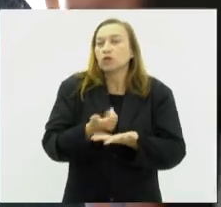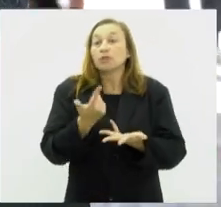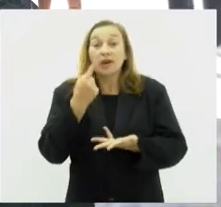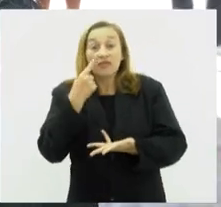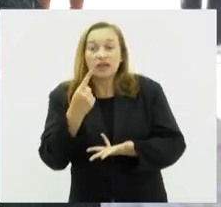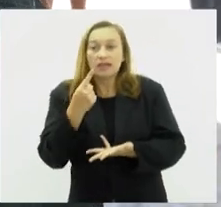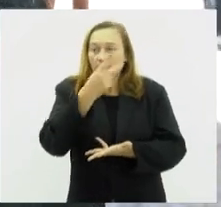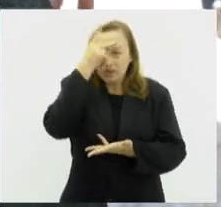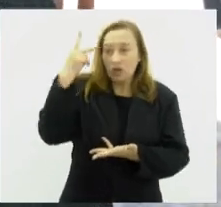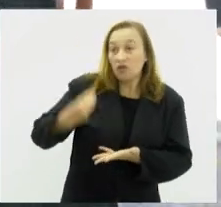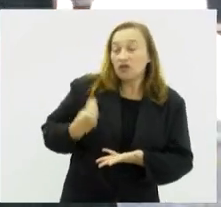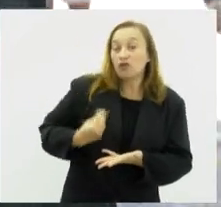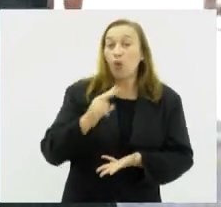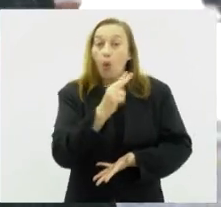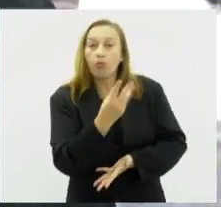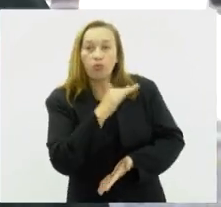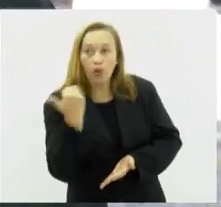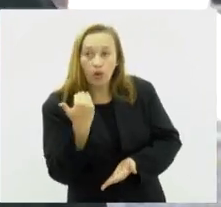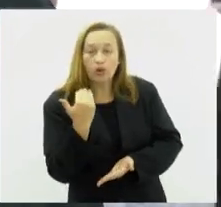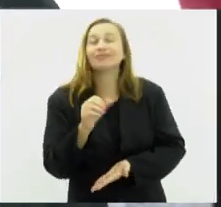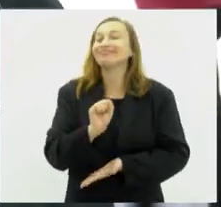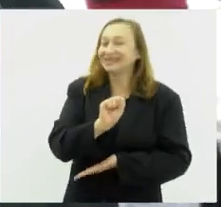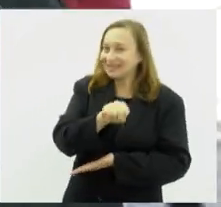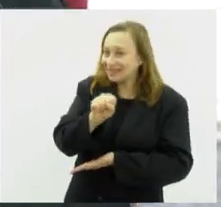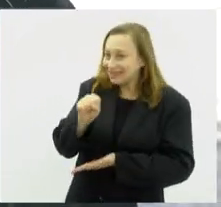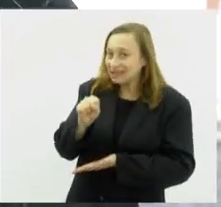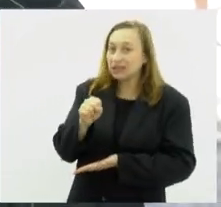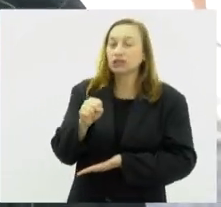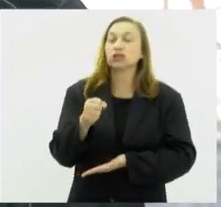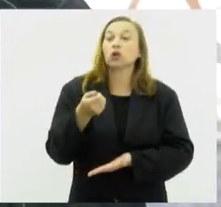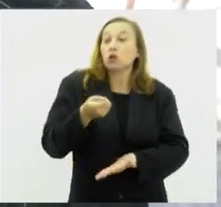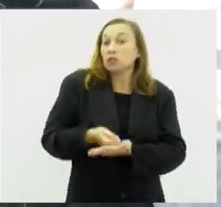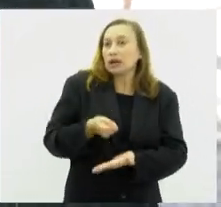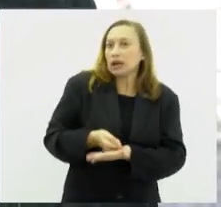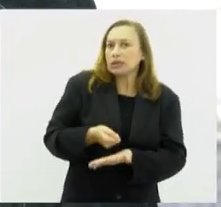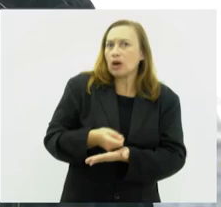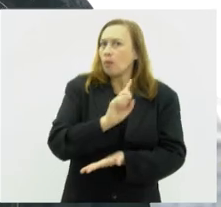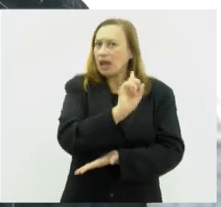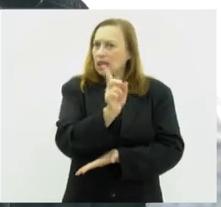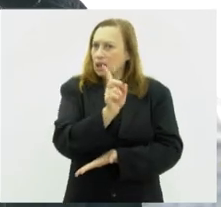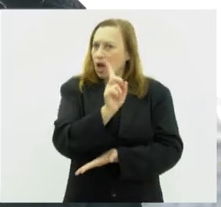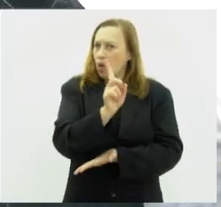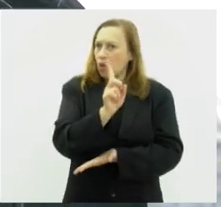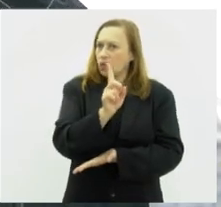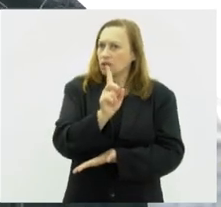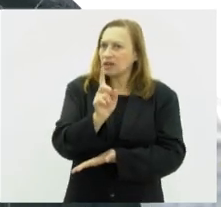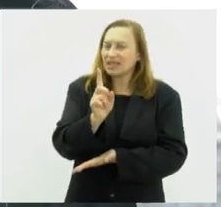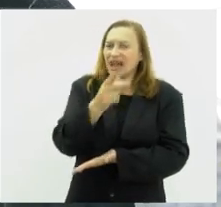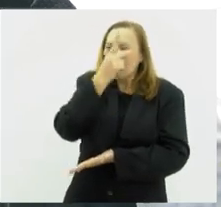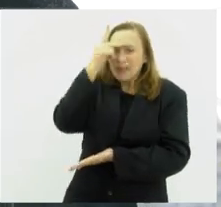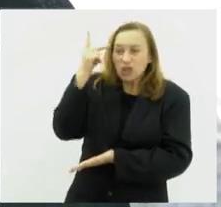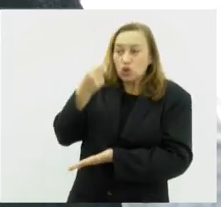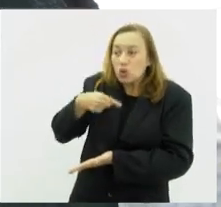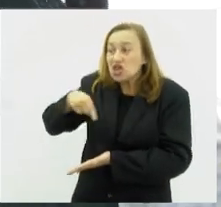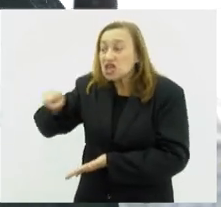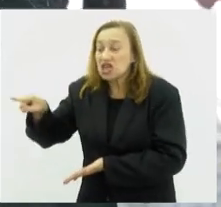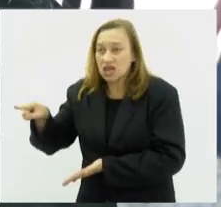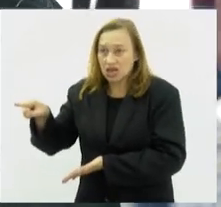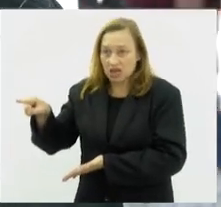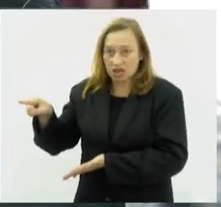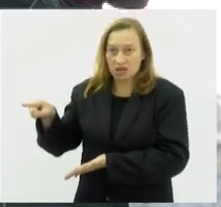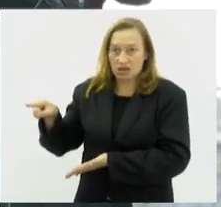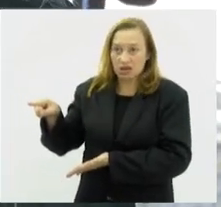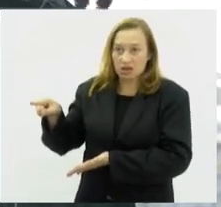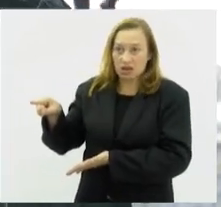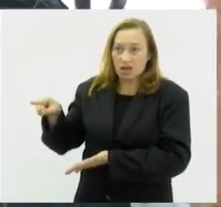Então, o acontece? Existe sim a obrigação, mas não do beneficiário, ir até a agência, ir agendar.